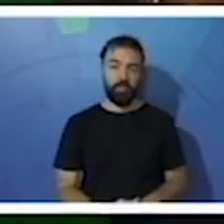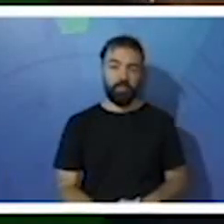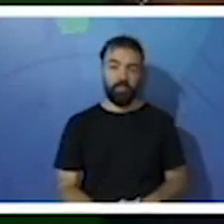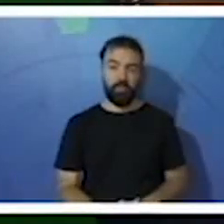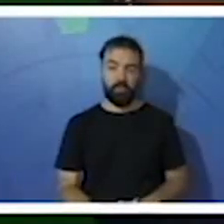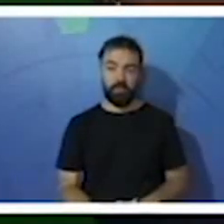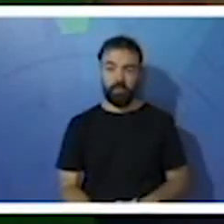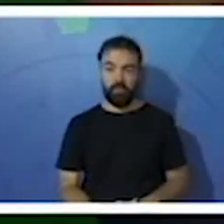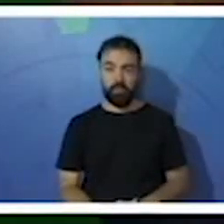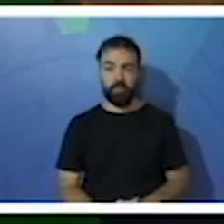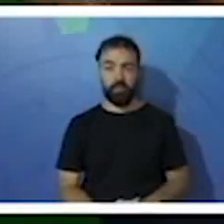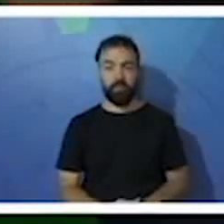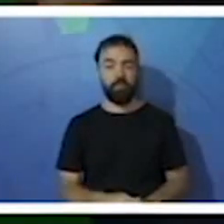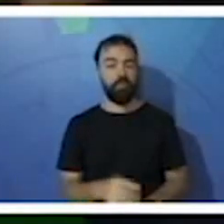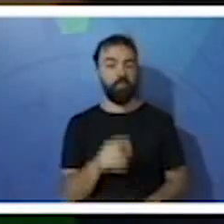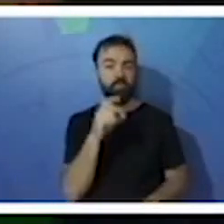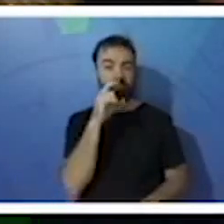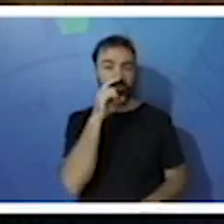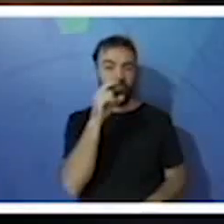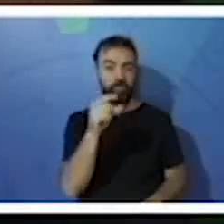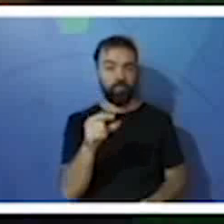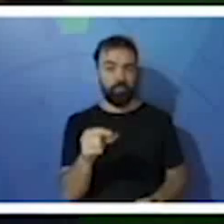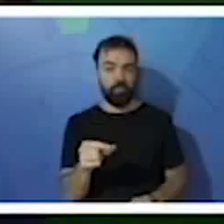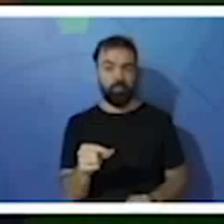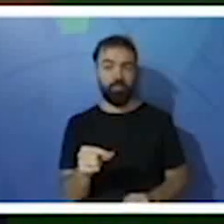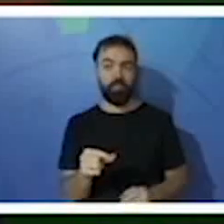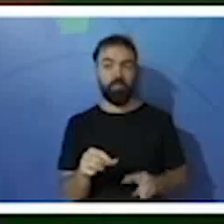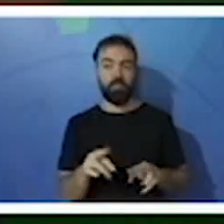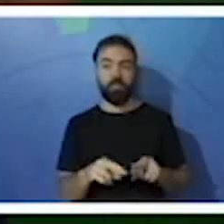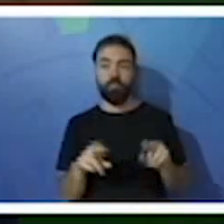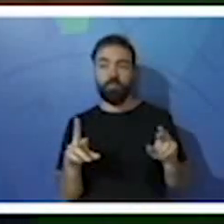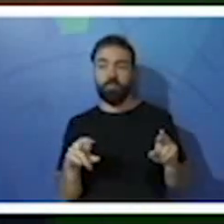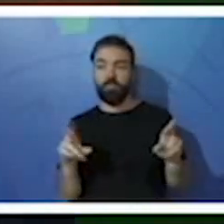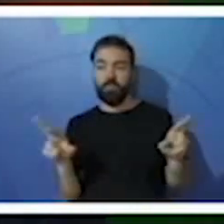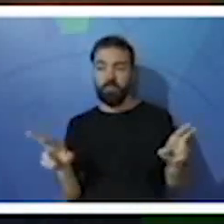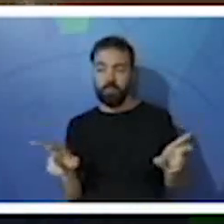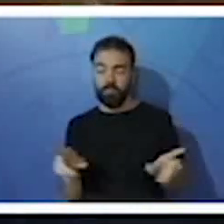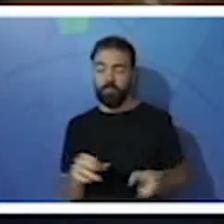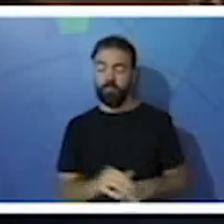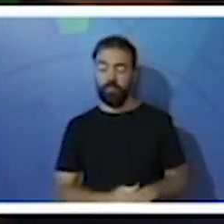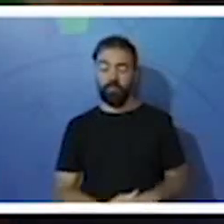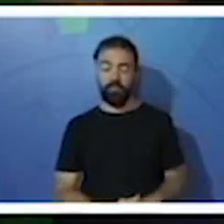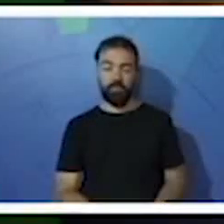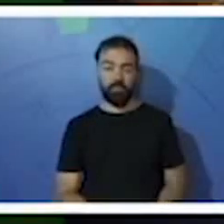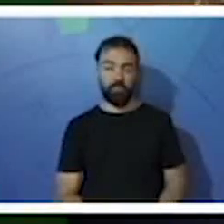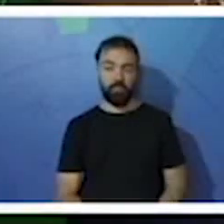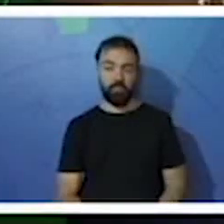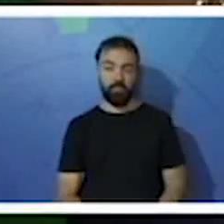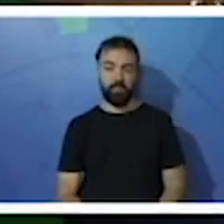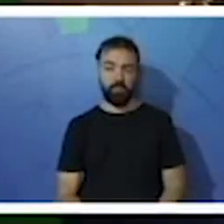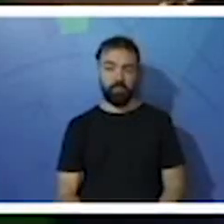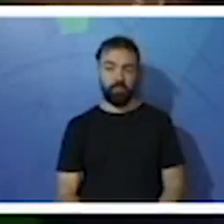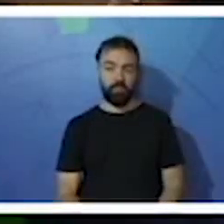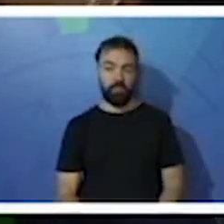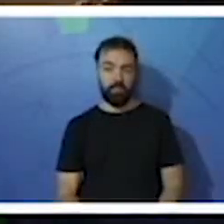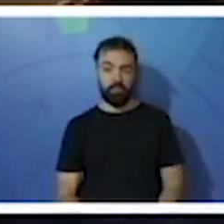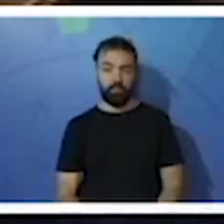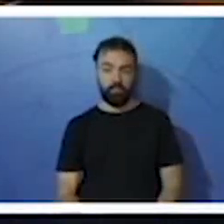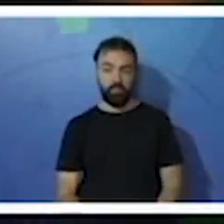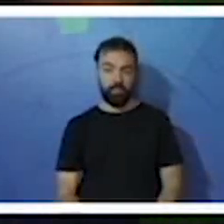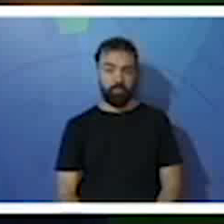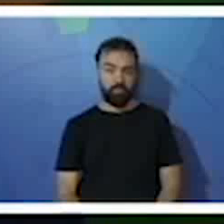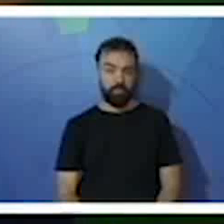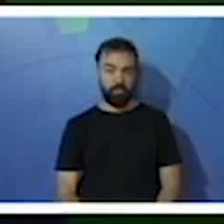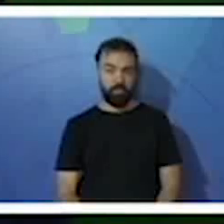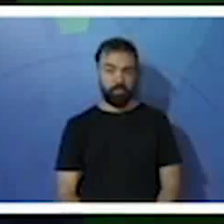Então, vamos estudar, olha, a adaptação das aves, o bico. Que informação interessante.